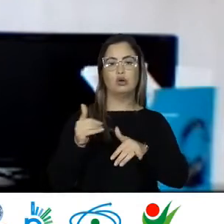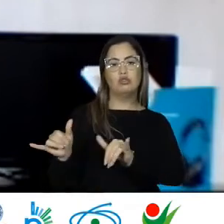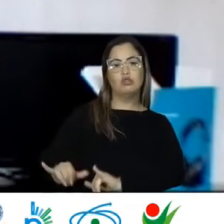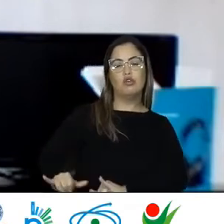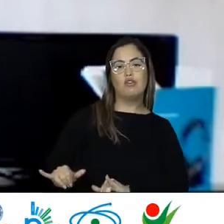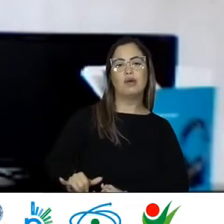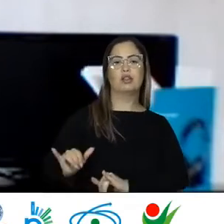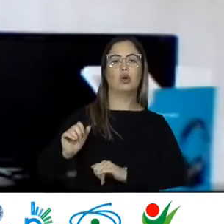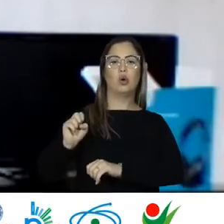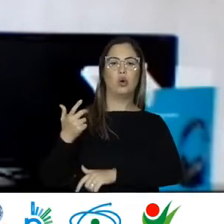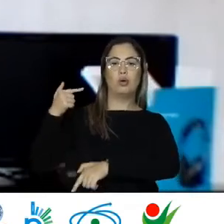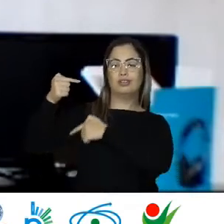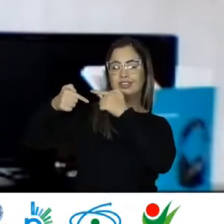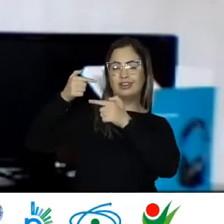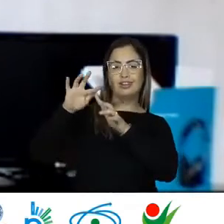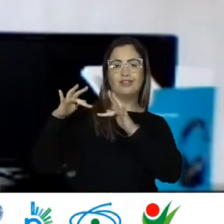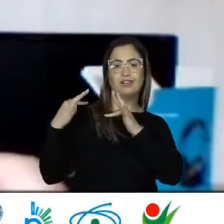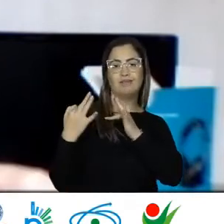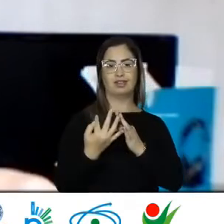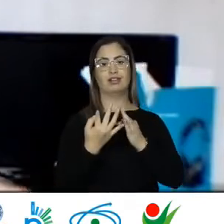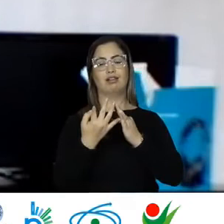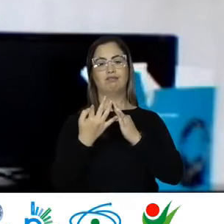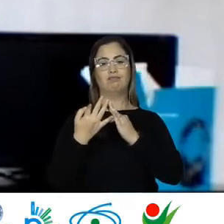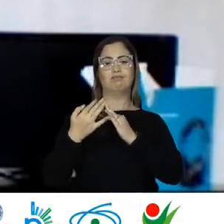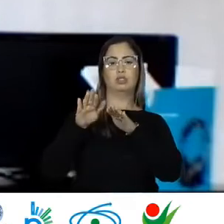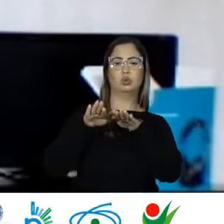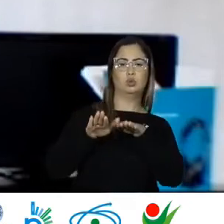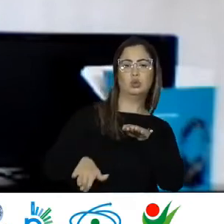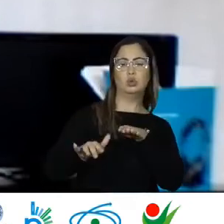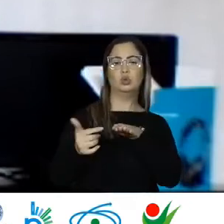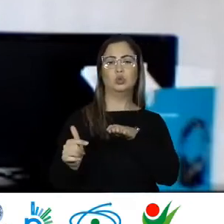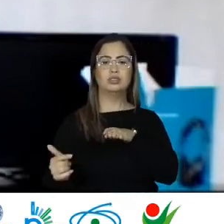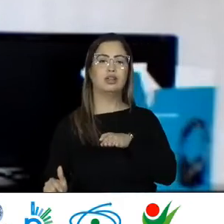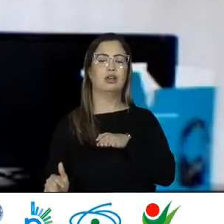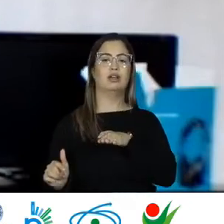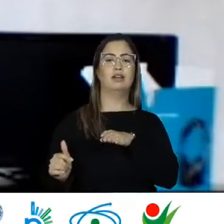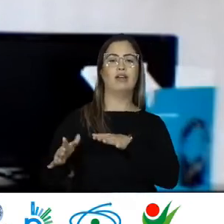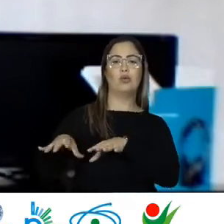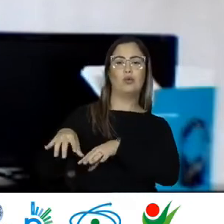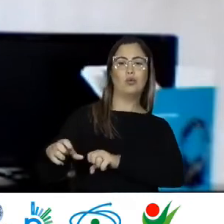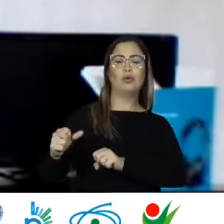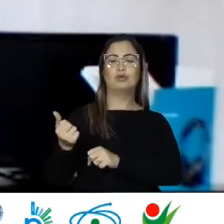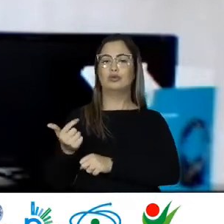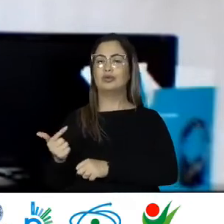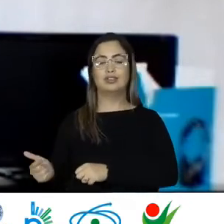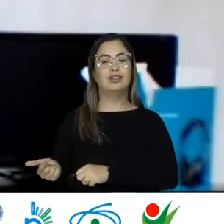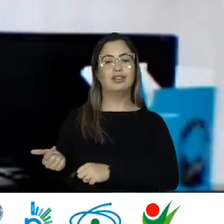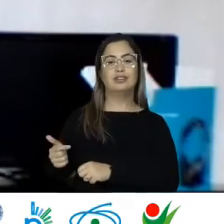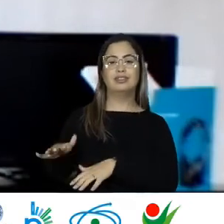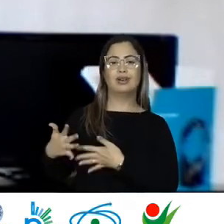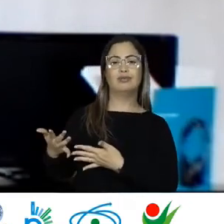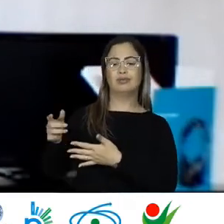Geracional desfavorecida Porque já está Migrando com uma certa idade Não teve aquela Não se qualificou Então o mundo Do